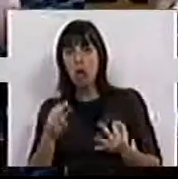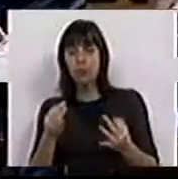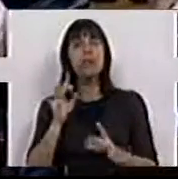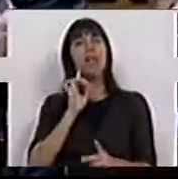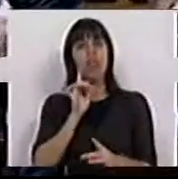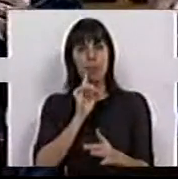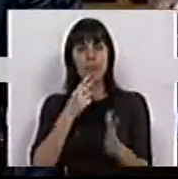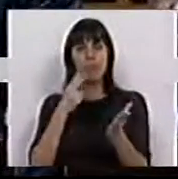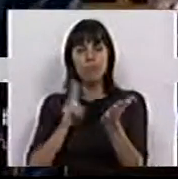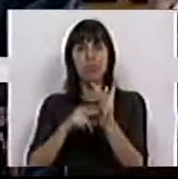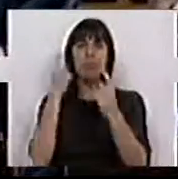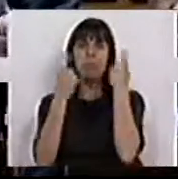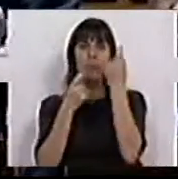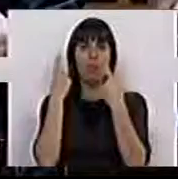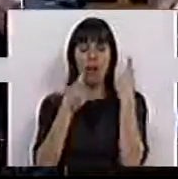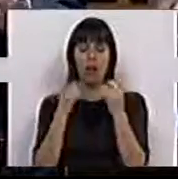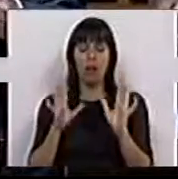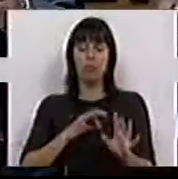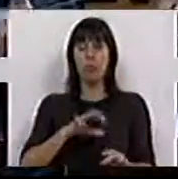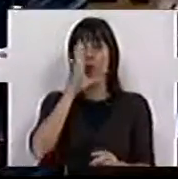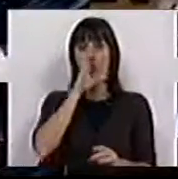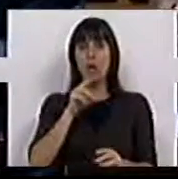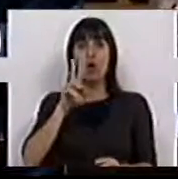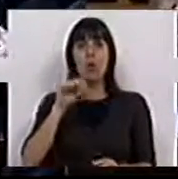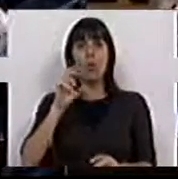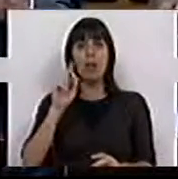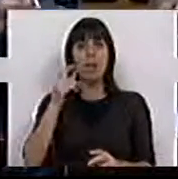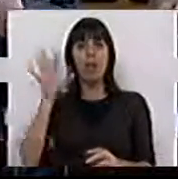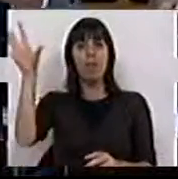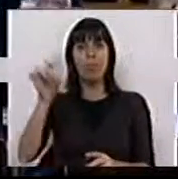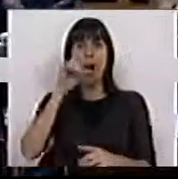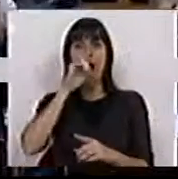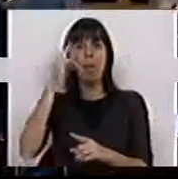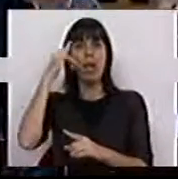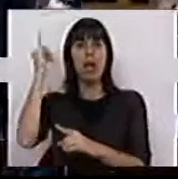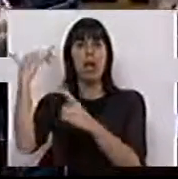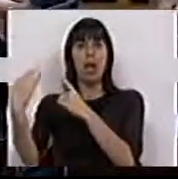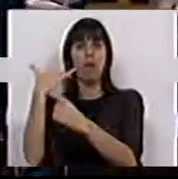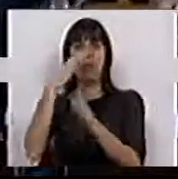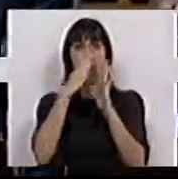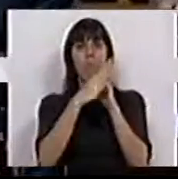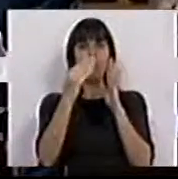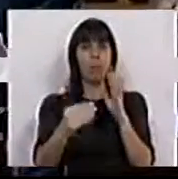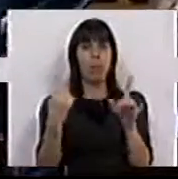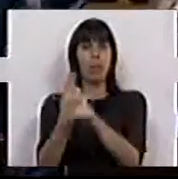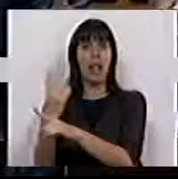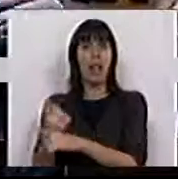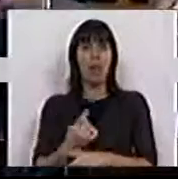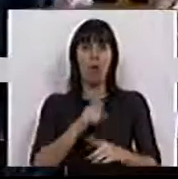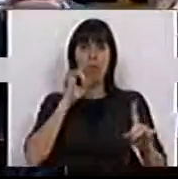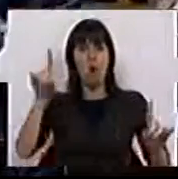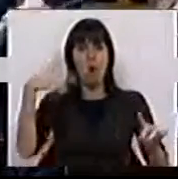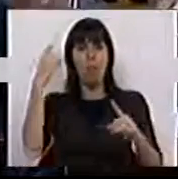Era importante que fosse ponderada. Aliás, o Ministro do Necrato, que vai buscar à Alemanha inspiração para o modelo dual e para tanta coisa,